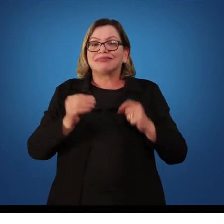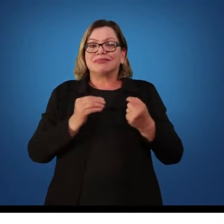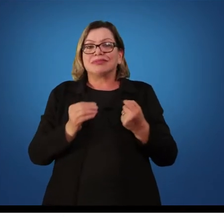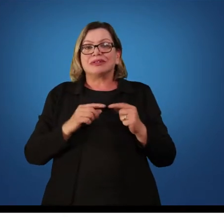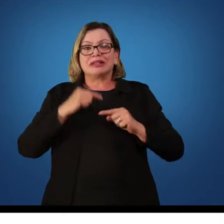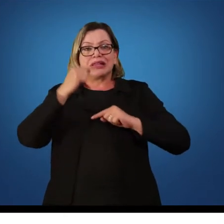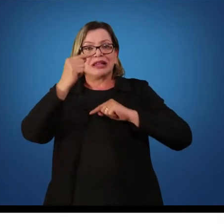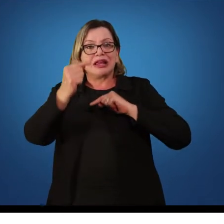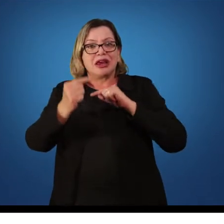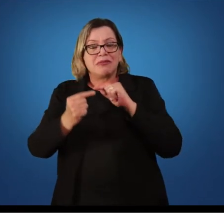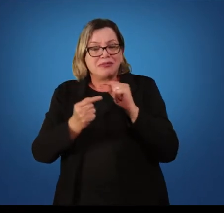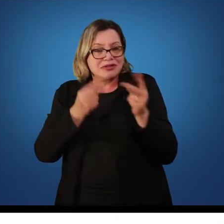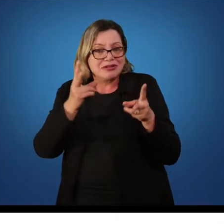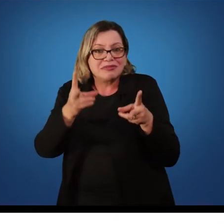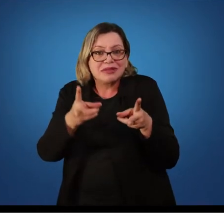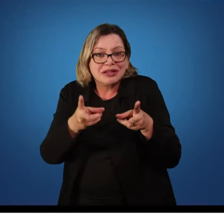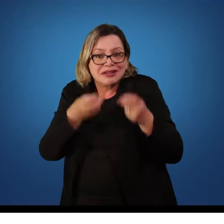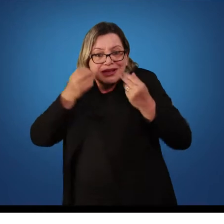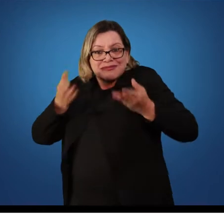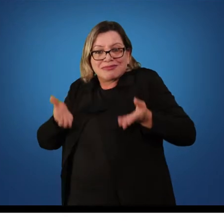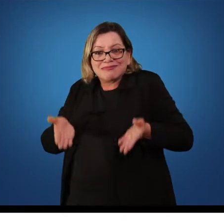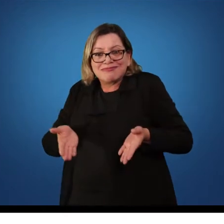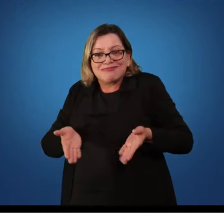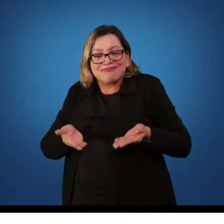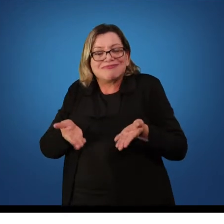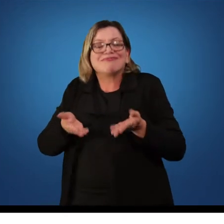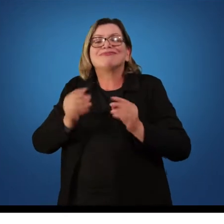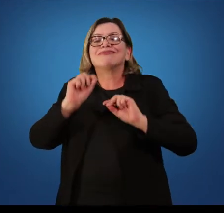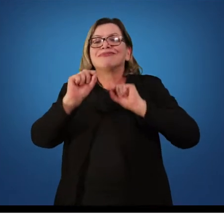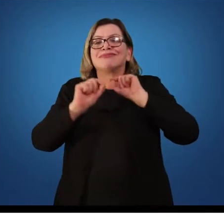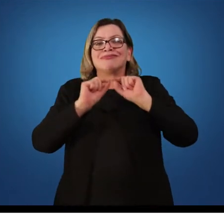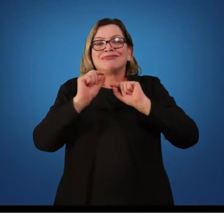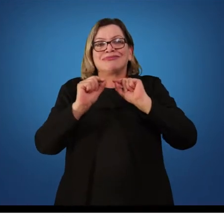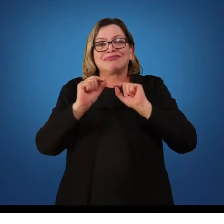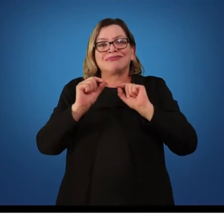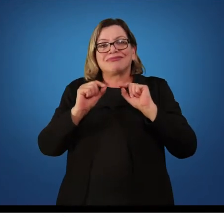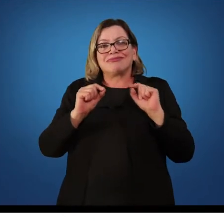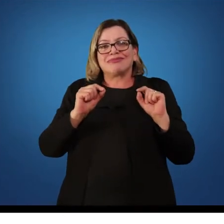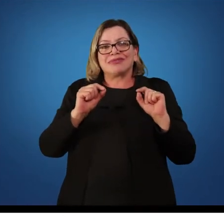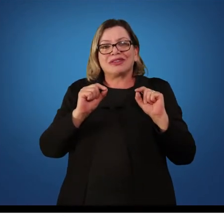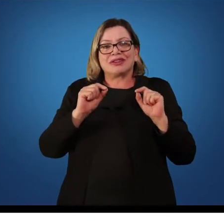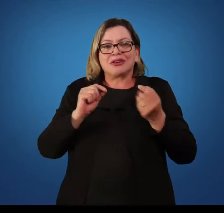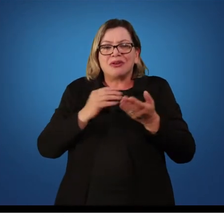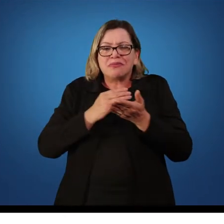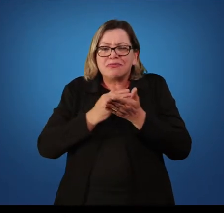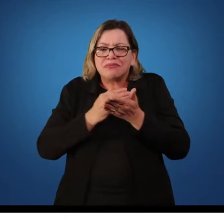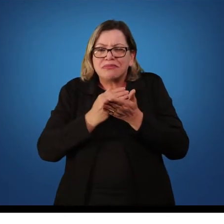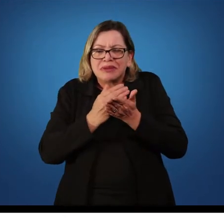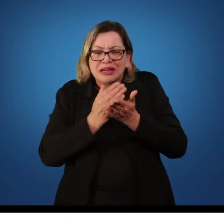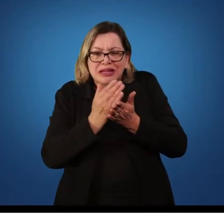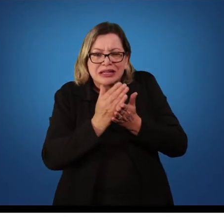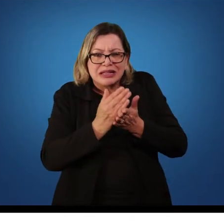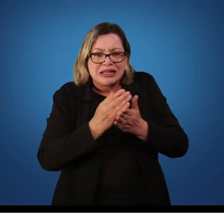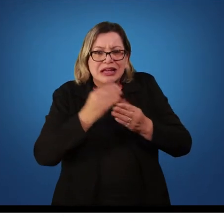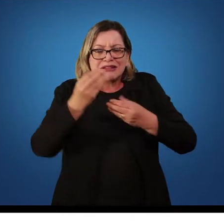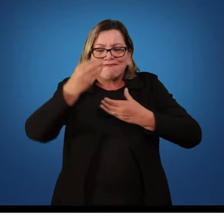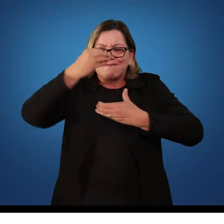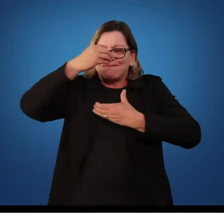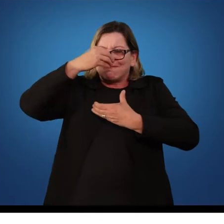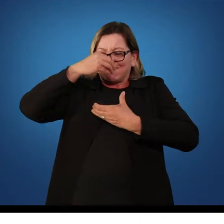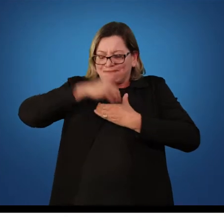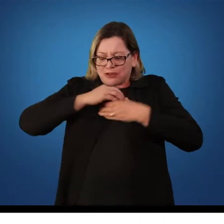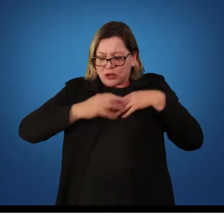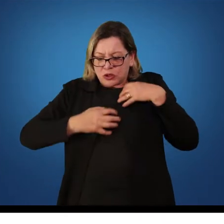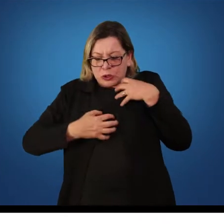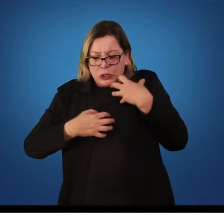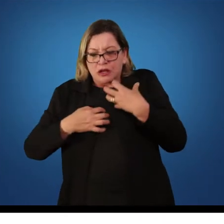Depois da identificação desse estímulo, passa por um processo interno no